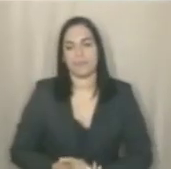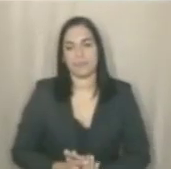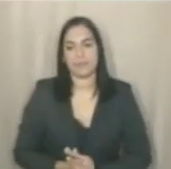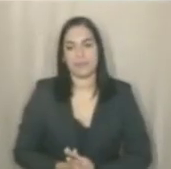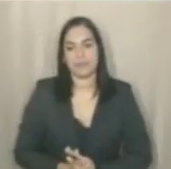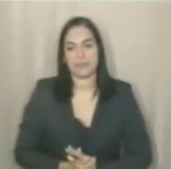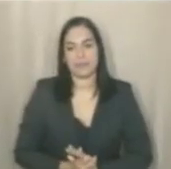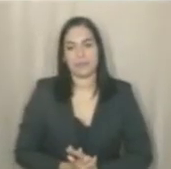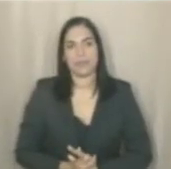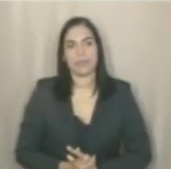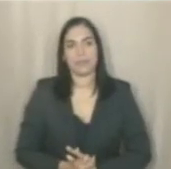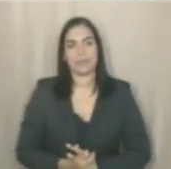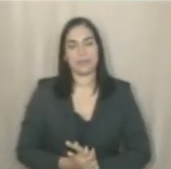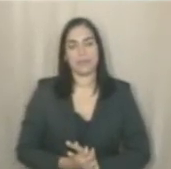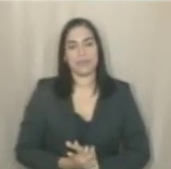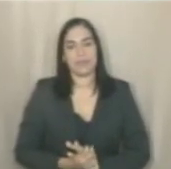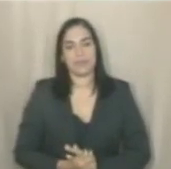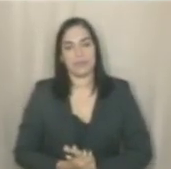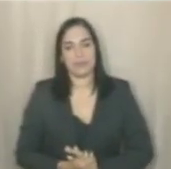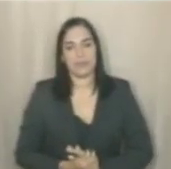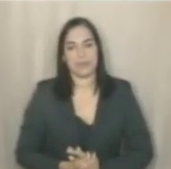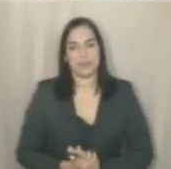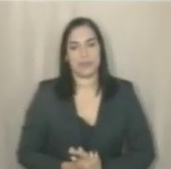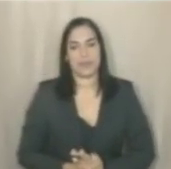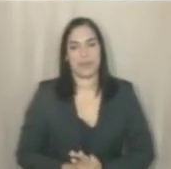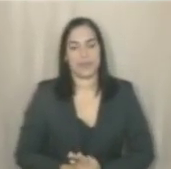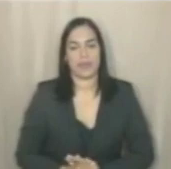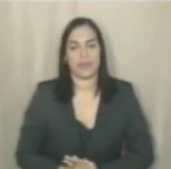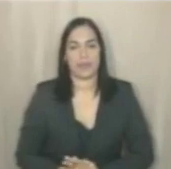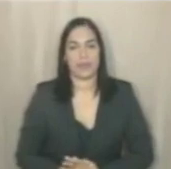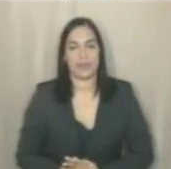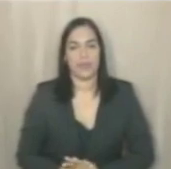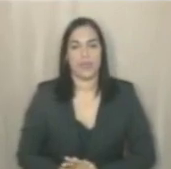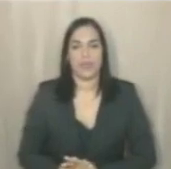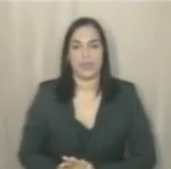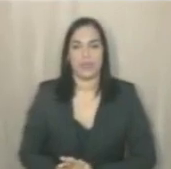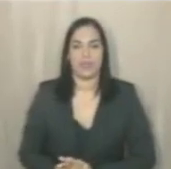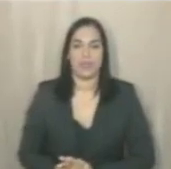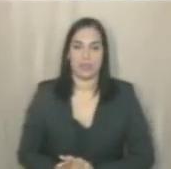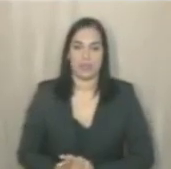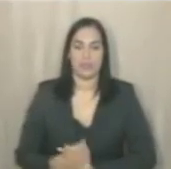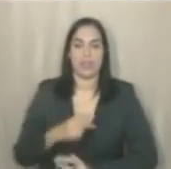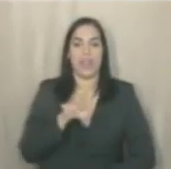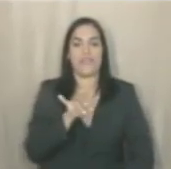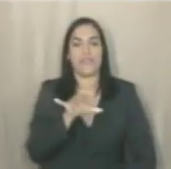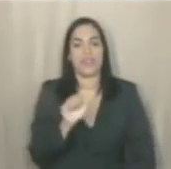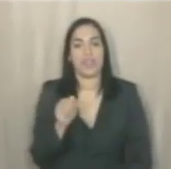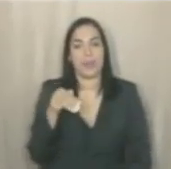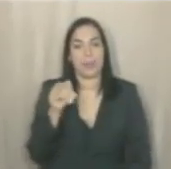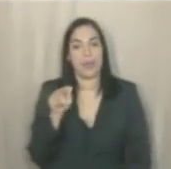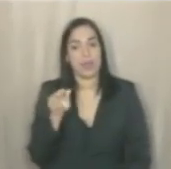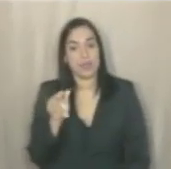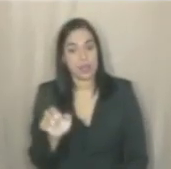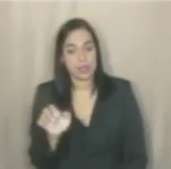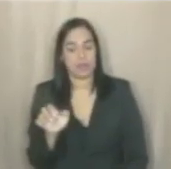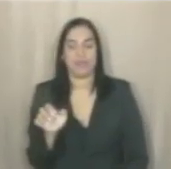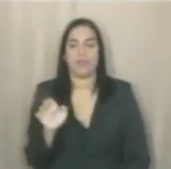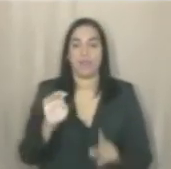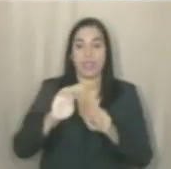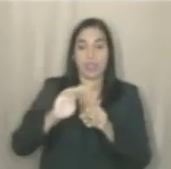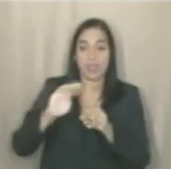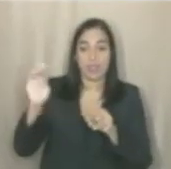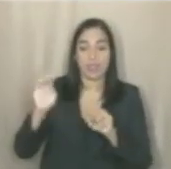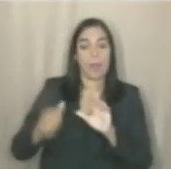determinou que seria, primeiramente, para quem fosse os remanescentes da Via Mangue, a gente precisa destacar isso.